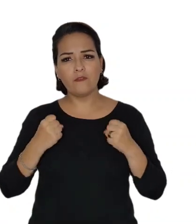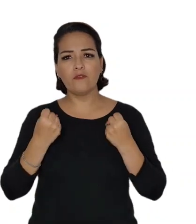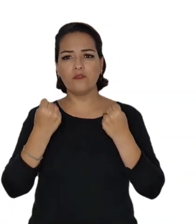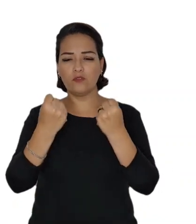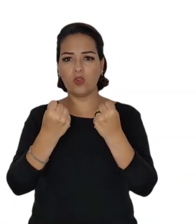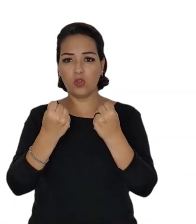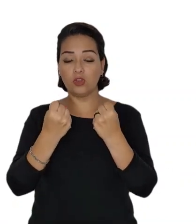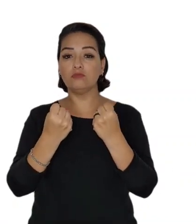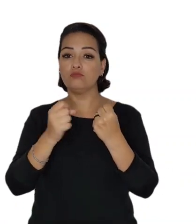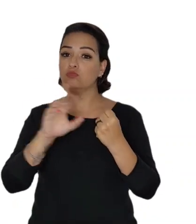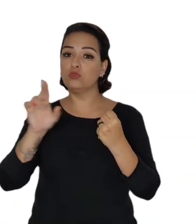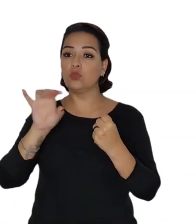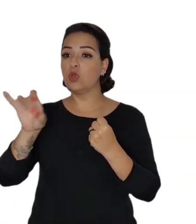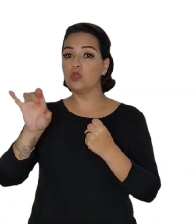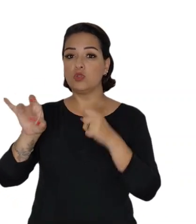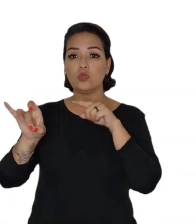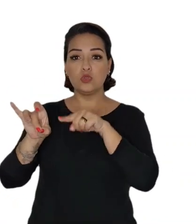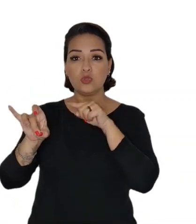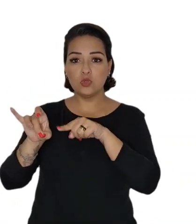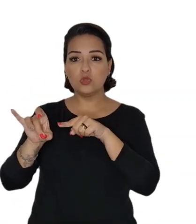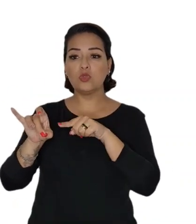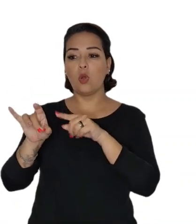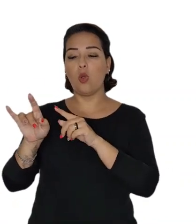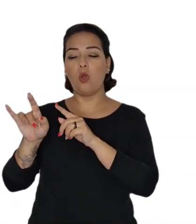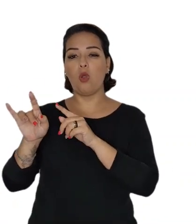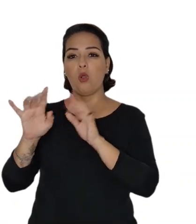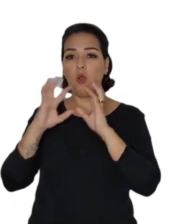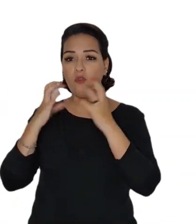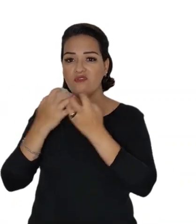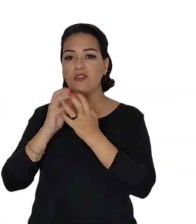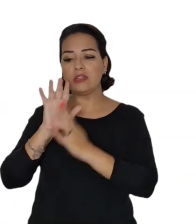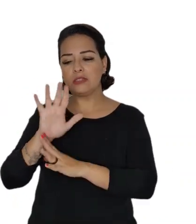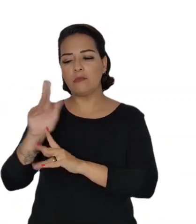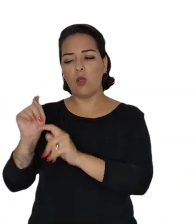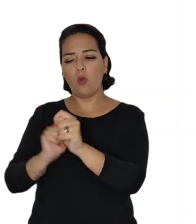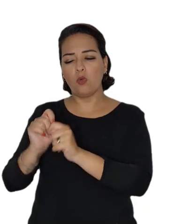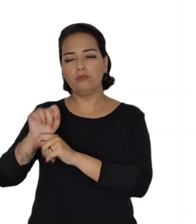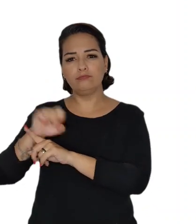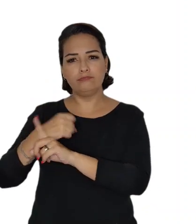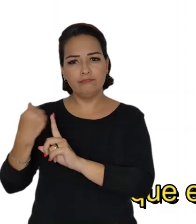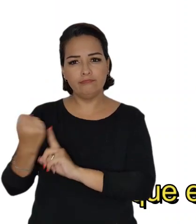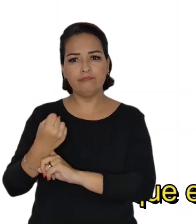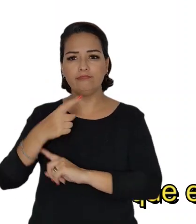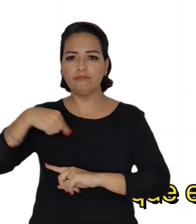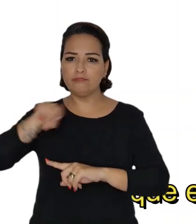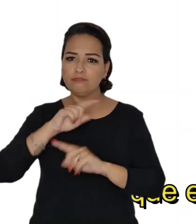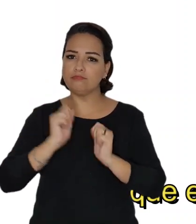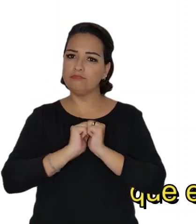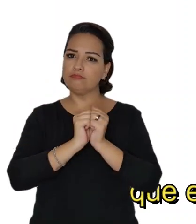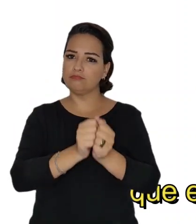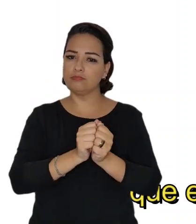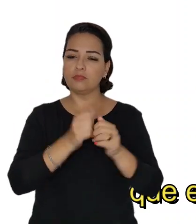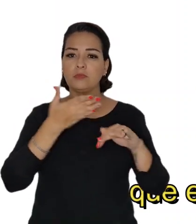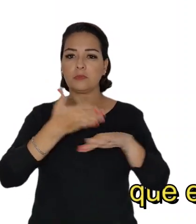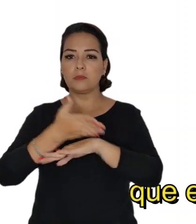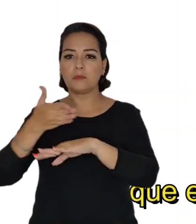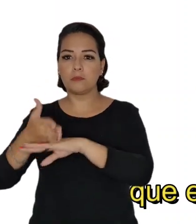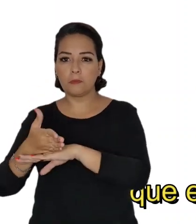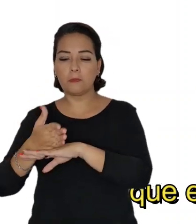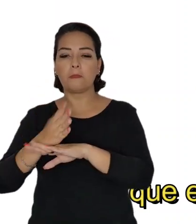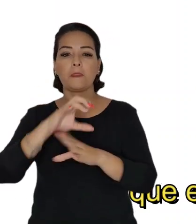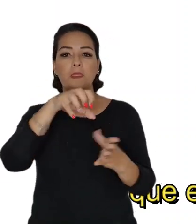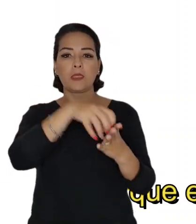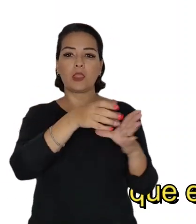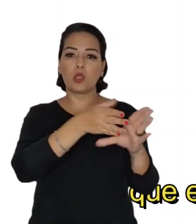mais forte. Não apenas a conferência, mas o controle social, que estejamos juntos participando dos